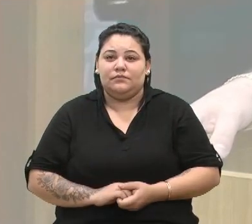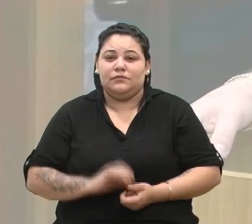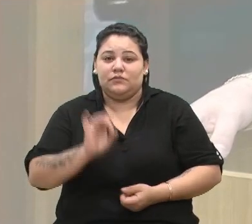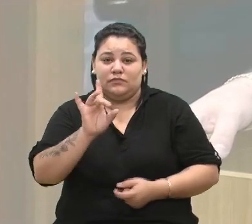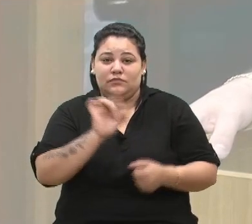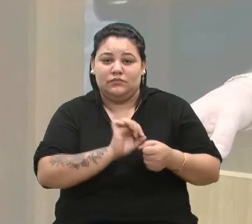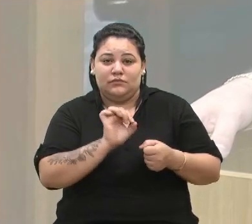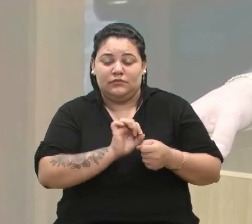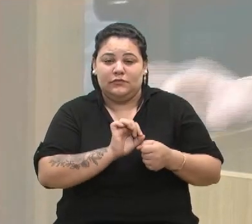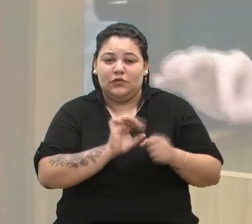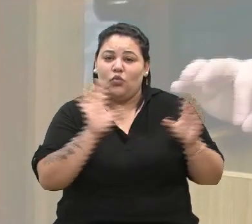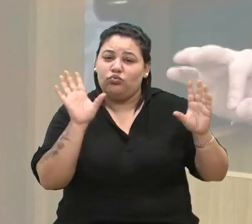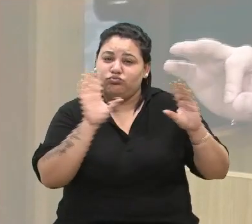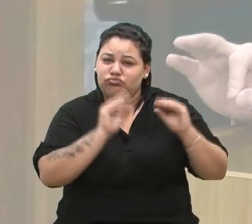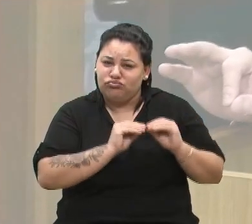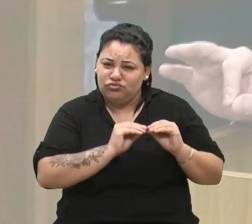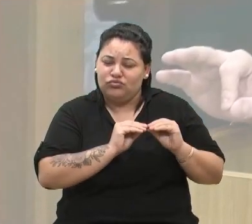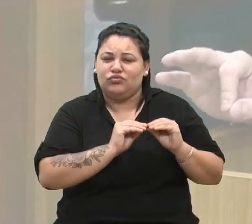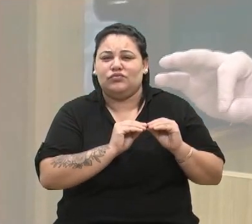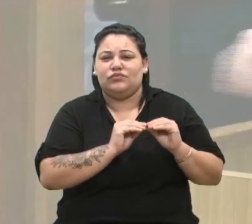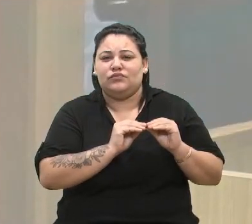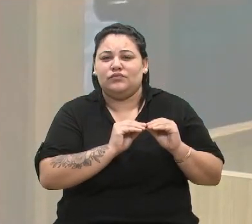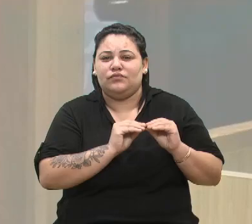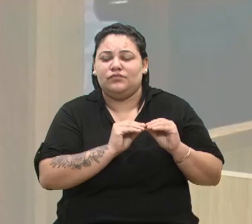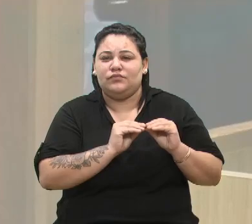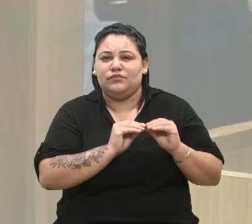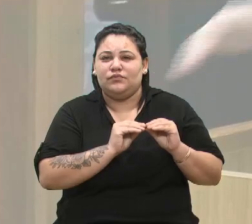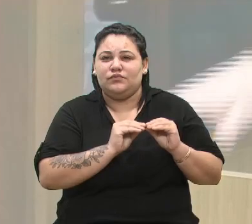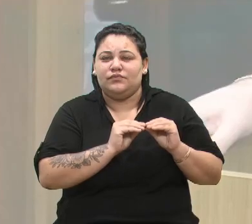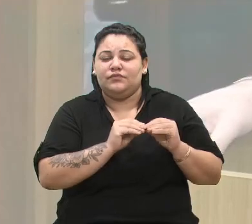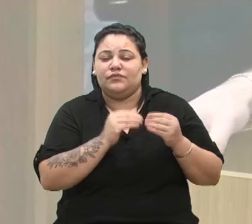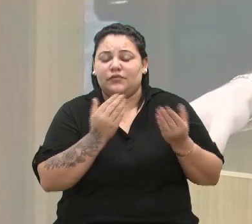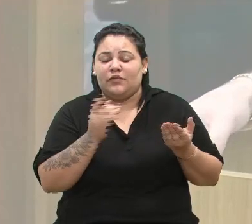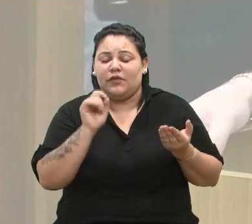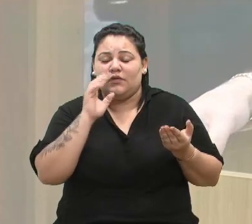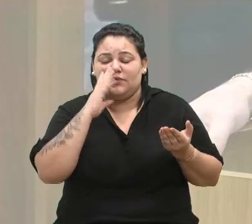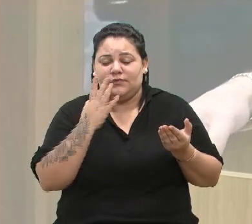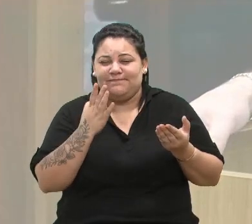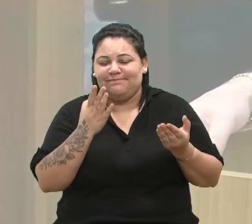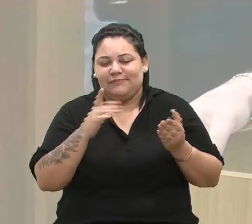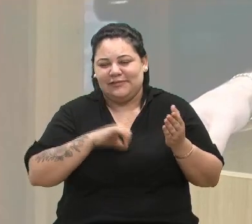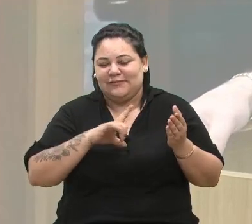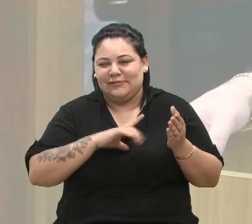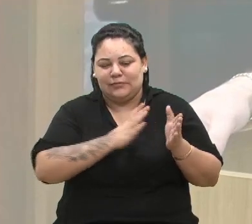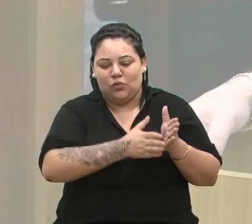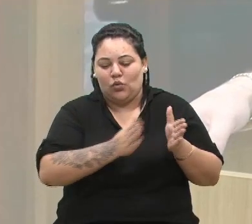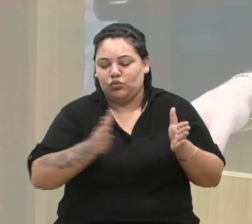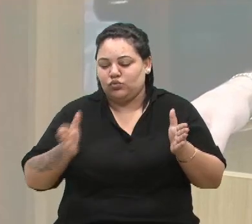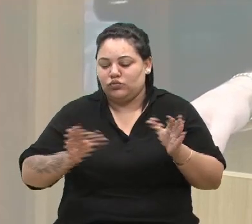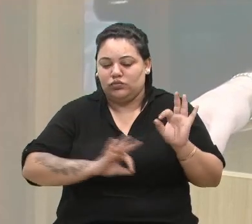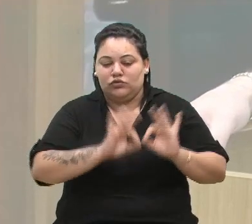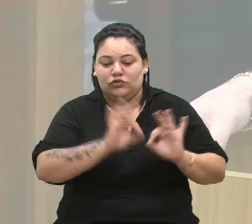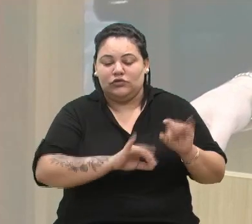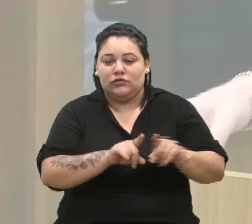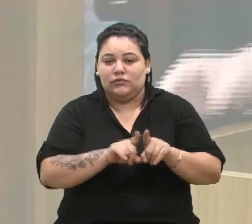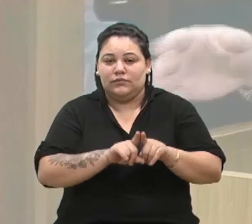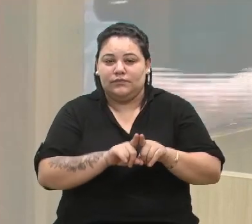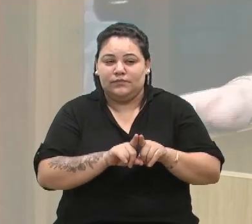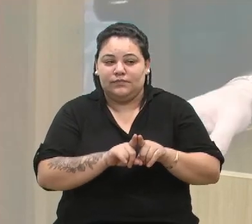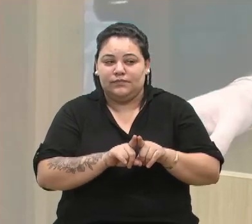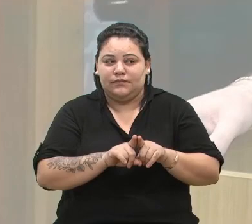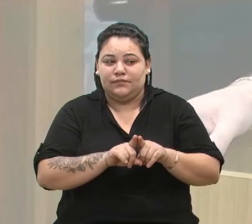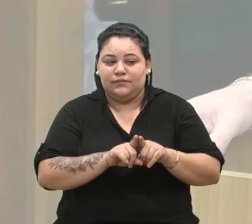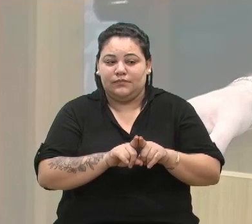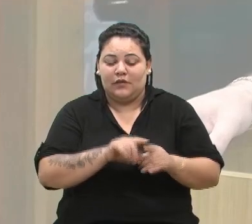breve resumo, a presente votação, isso é o trâmite que ocorreu do nosso projeto, a presente votação não